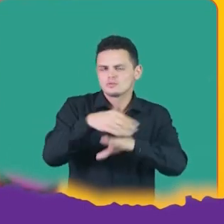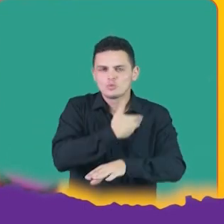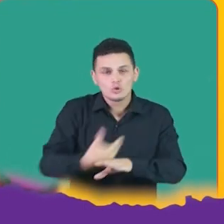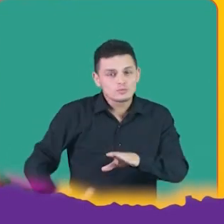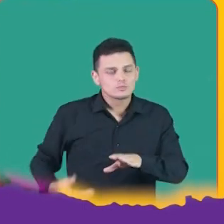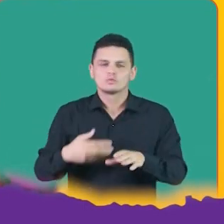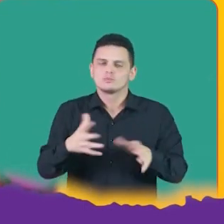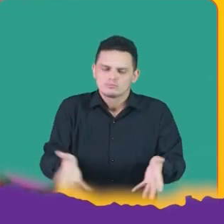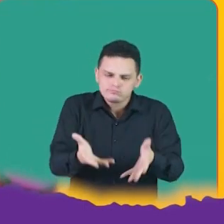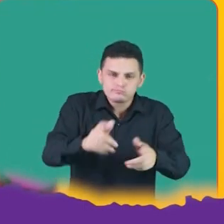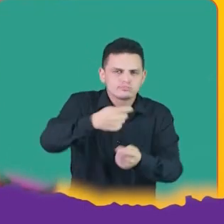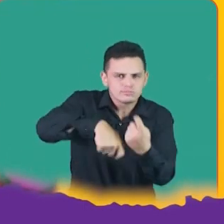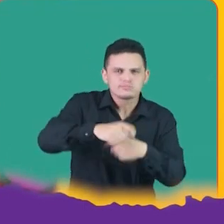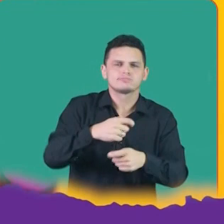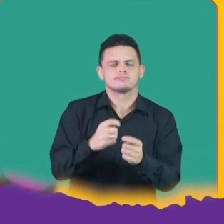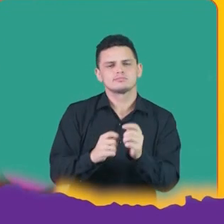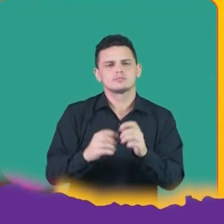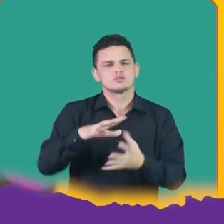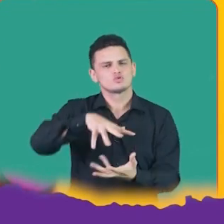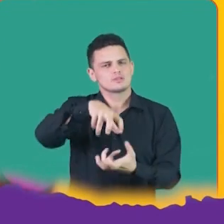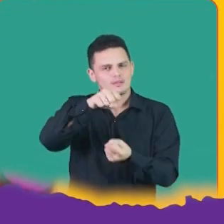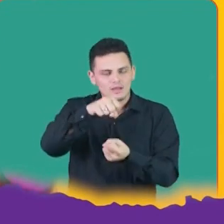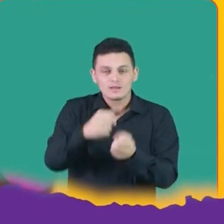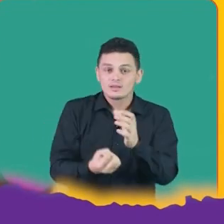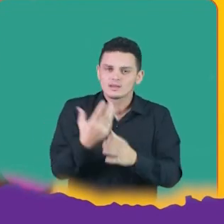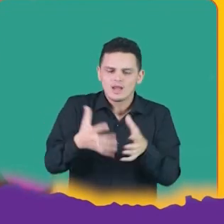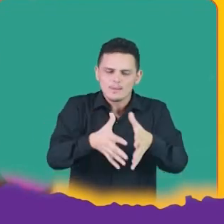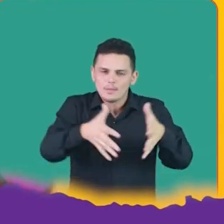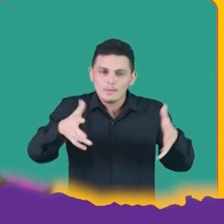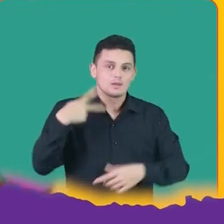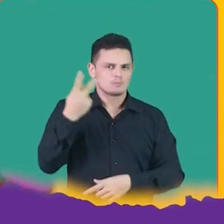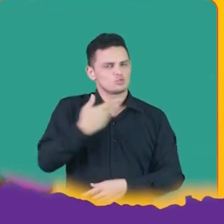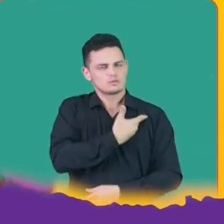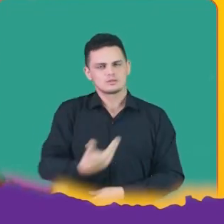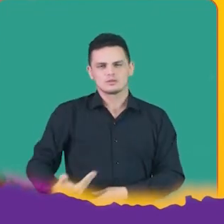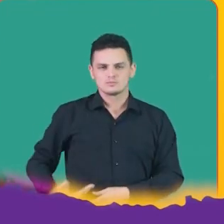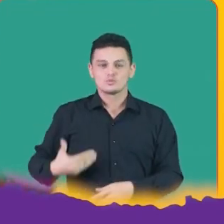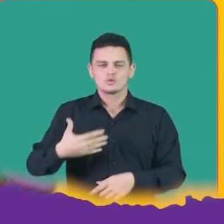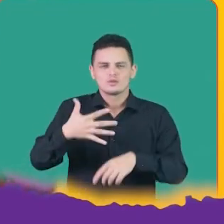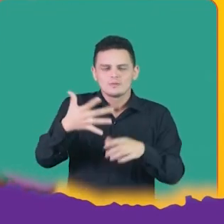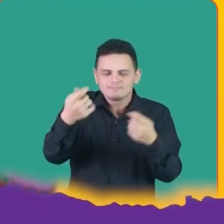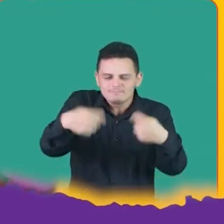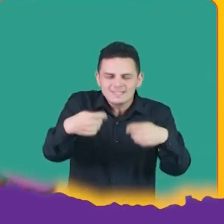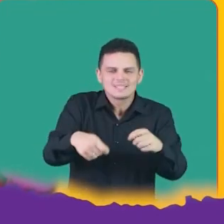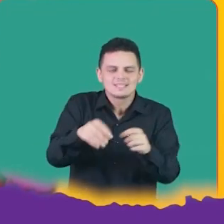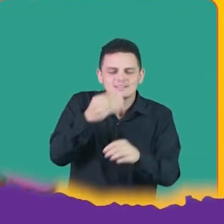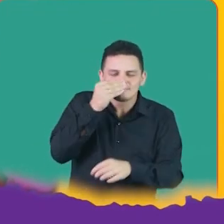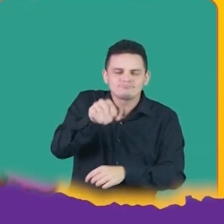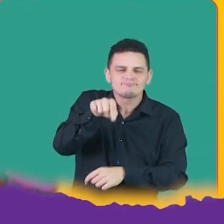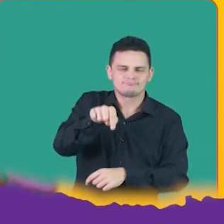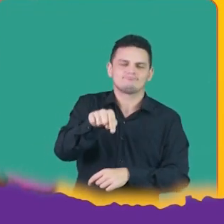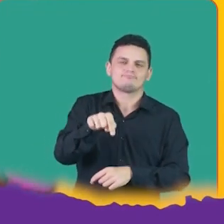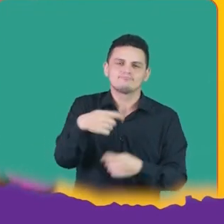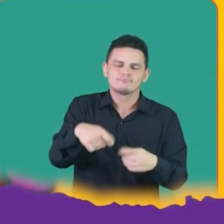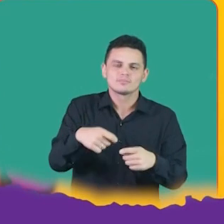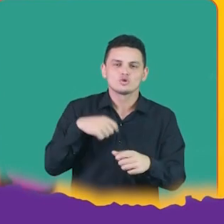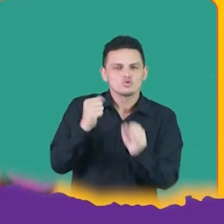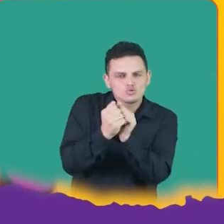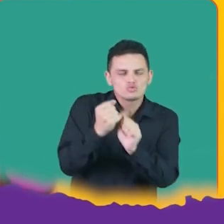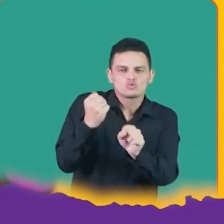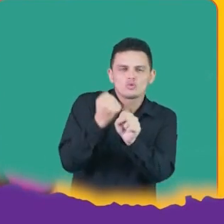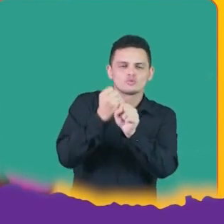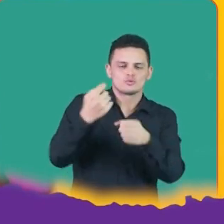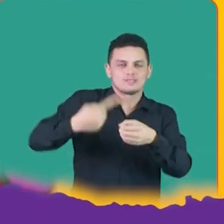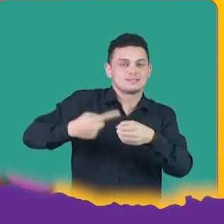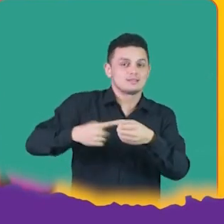transporte público e fomentar a economia sustentável. Criar e ampliar as políticas públicas aos mais vulneráveis e excluídos. Vamos